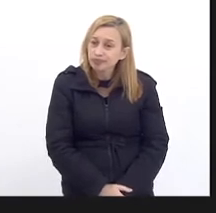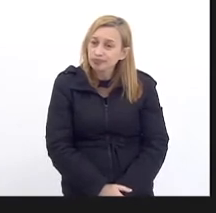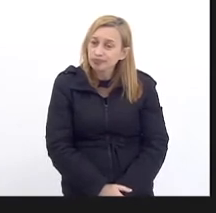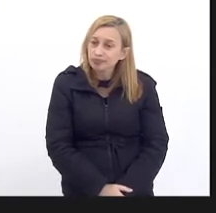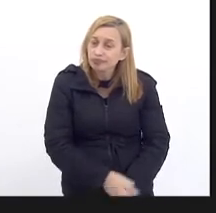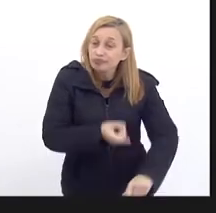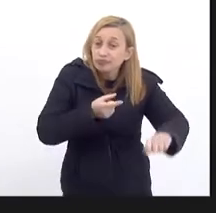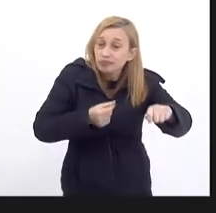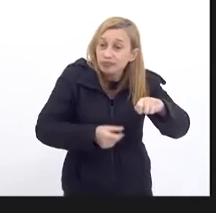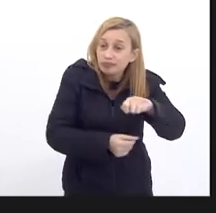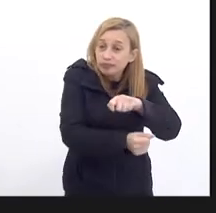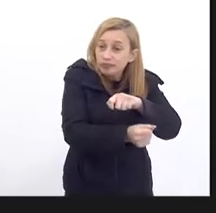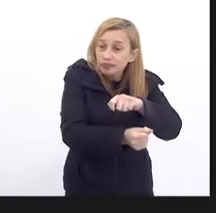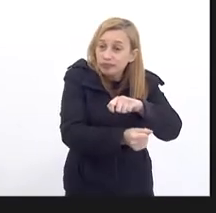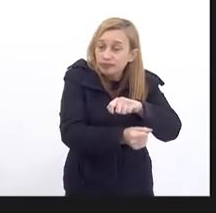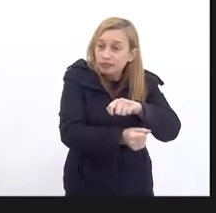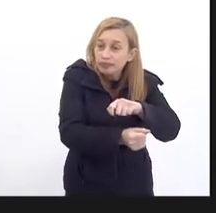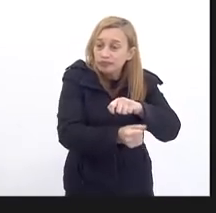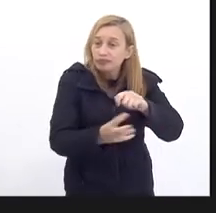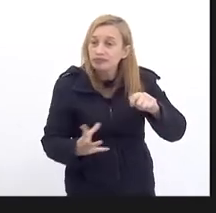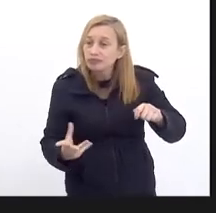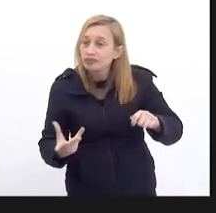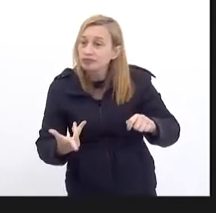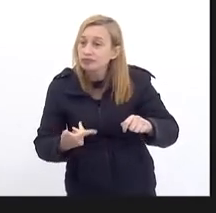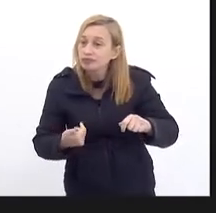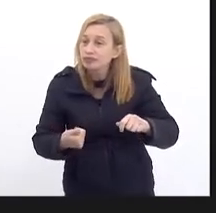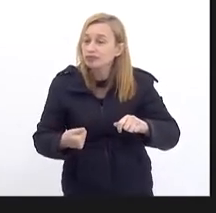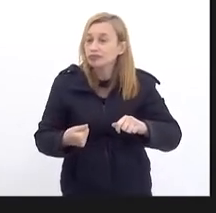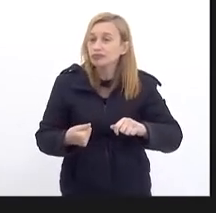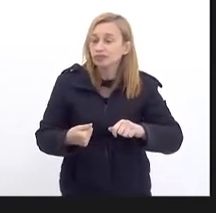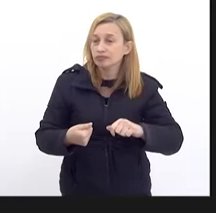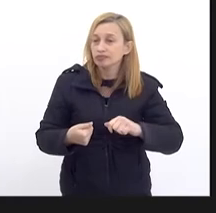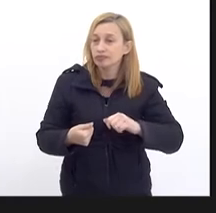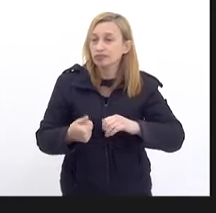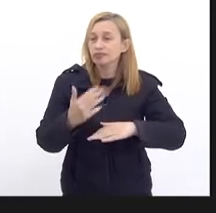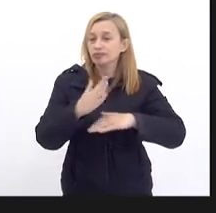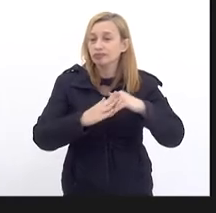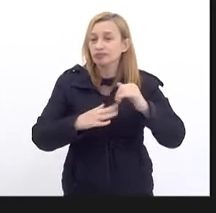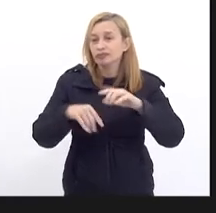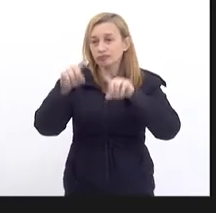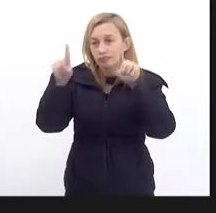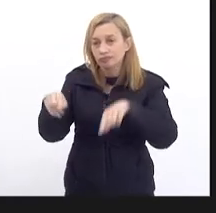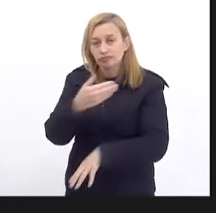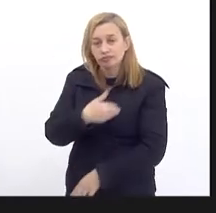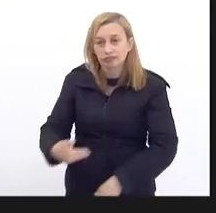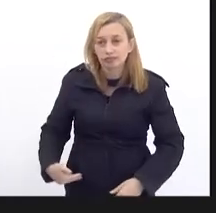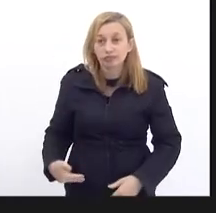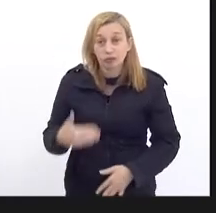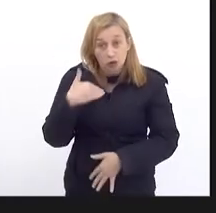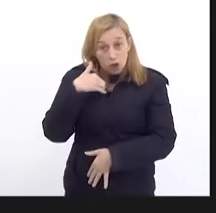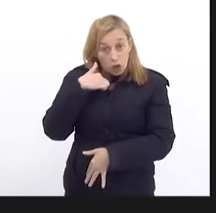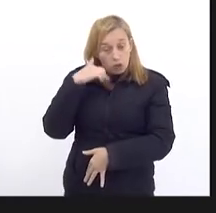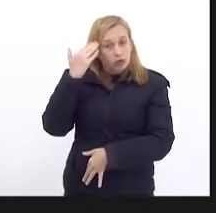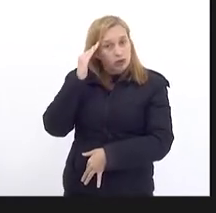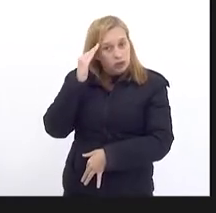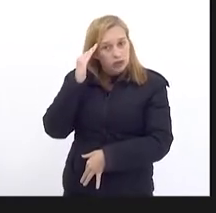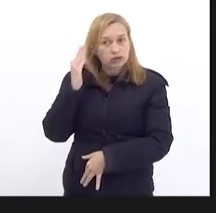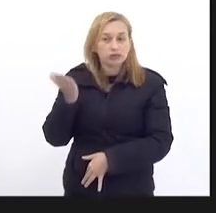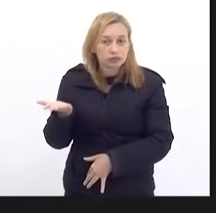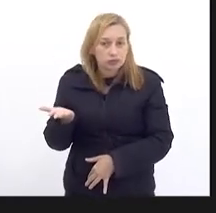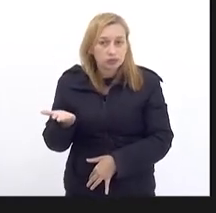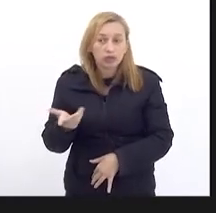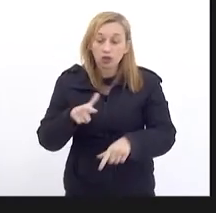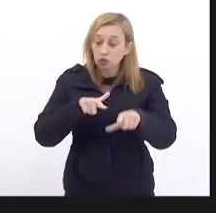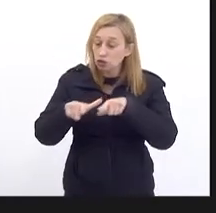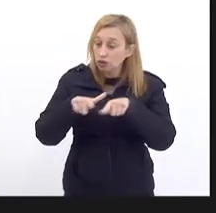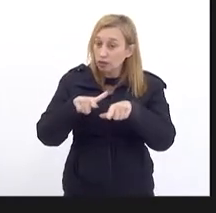Investir Na qualificação Do servidor público Isso é o que eu entendo Exatamente Para que a prestação Dos